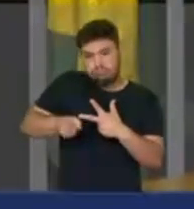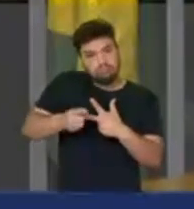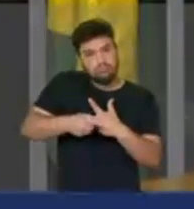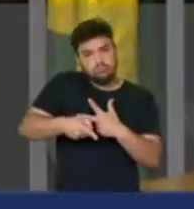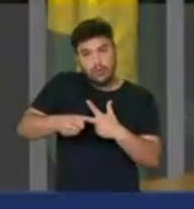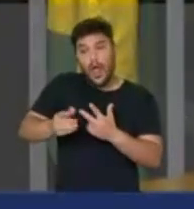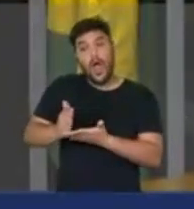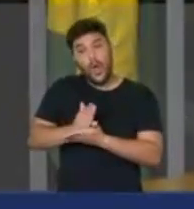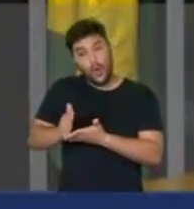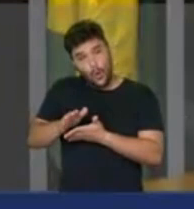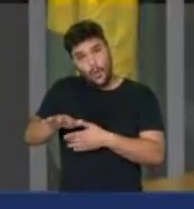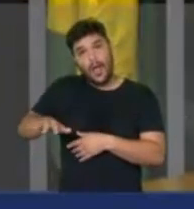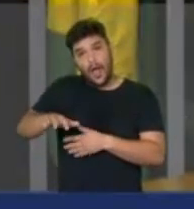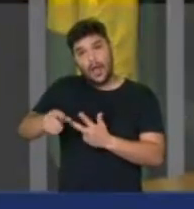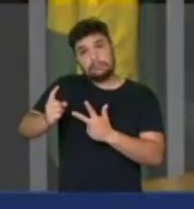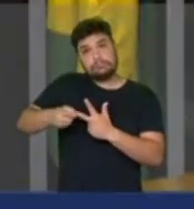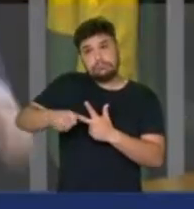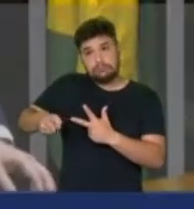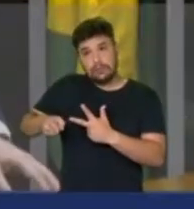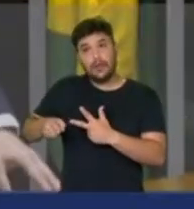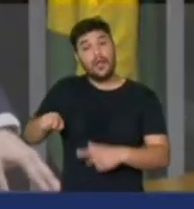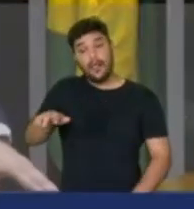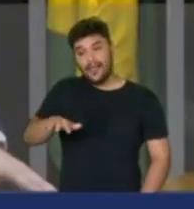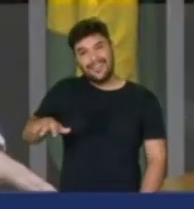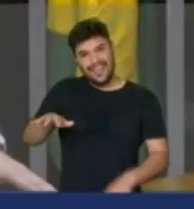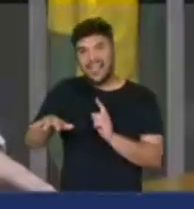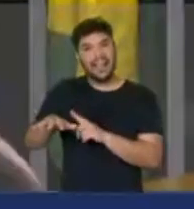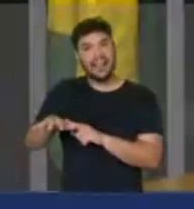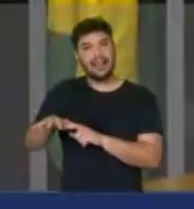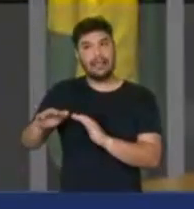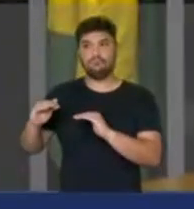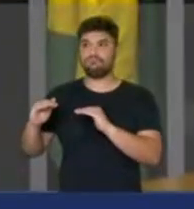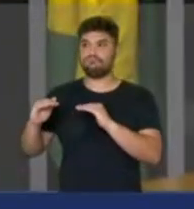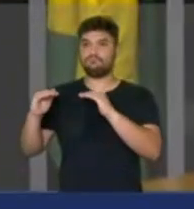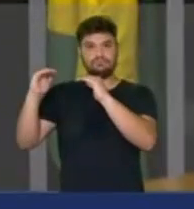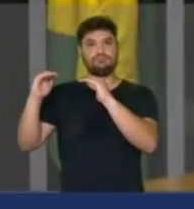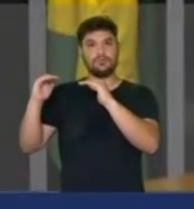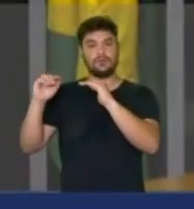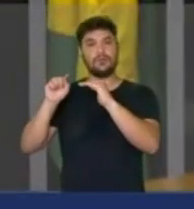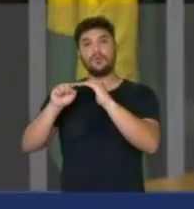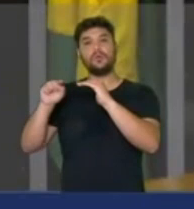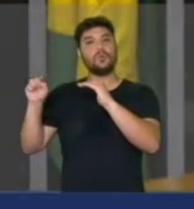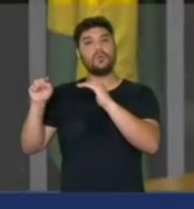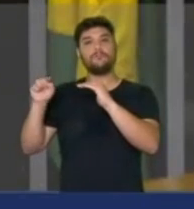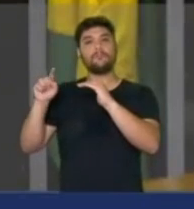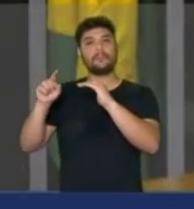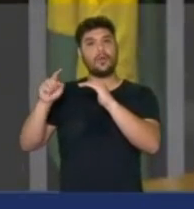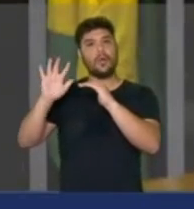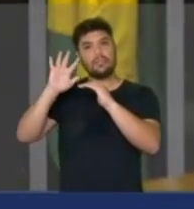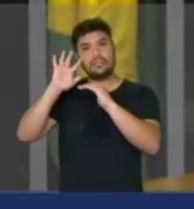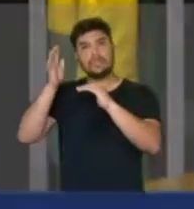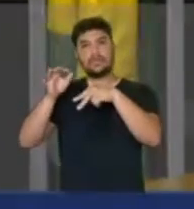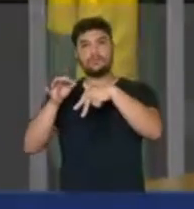judiciário, aquela justamente que está no topo, por meio de decisões tanto de ministros do